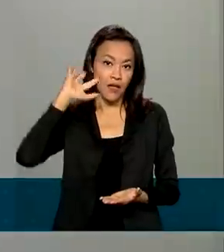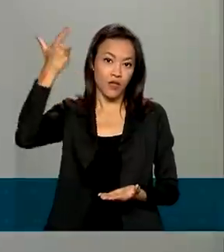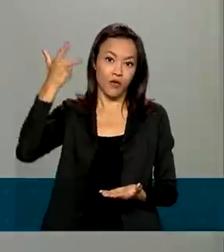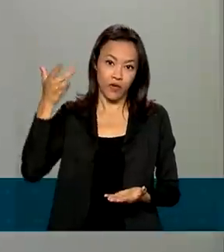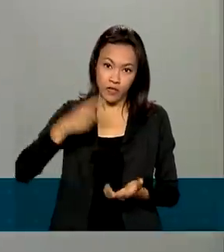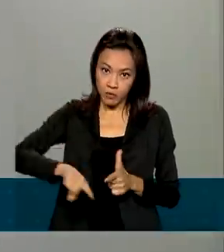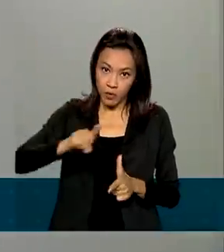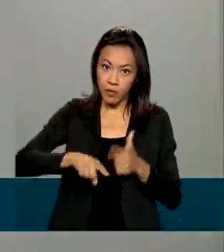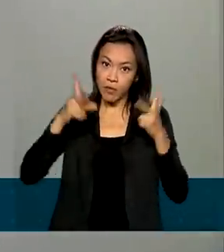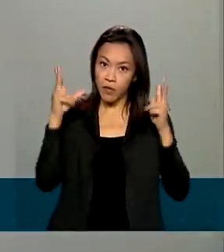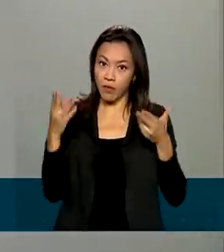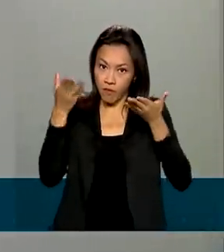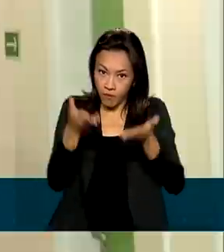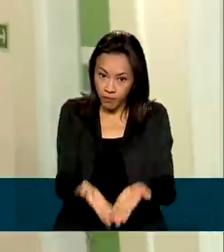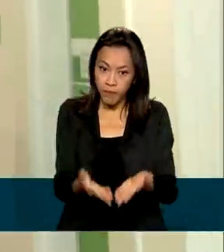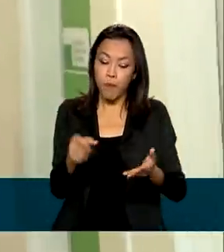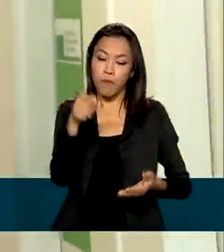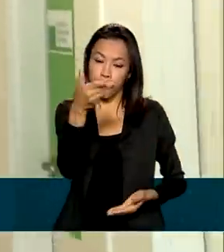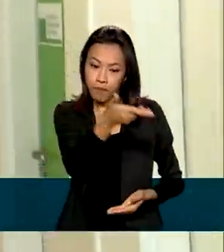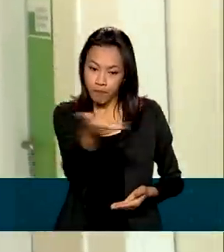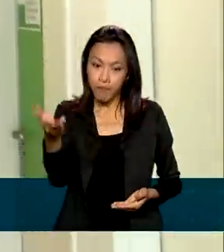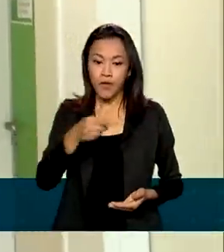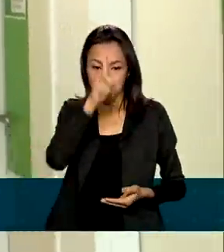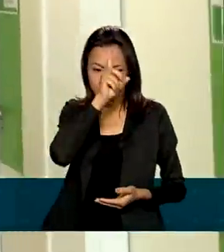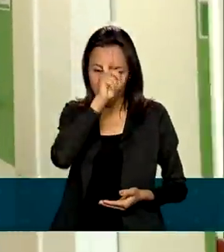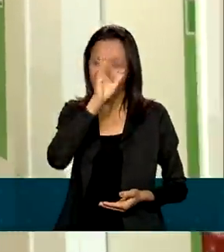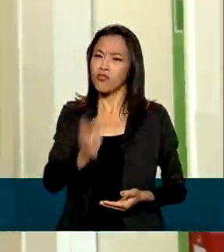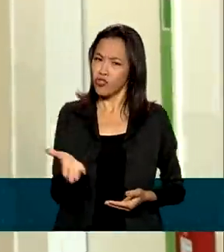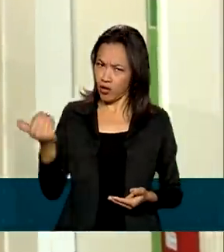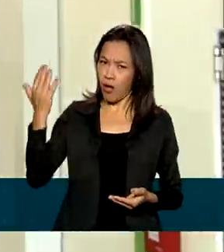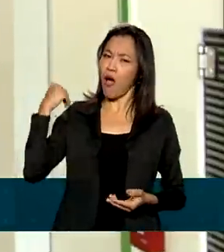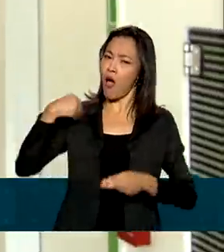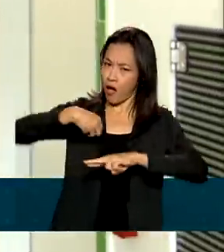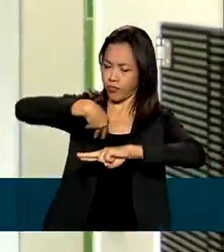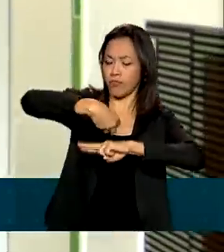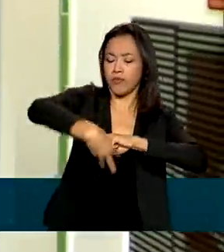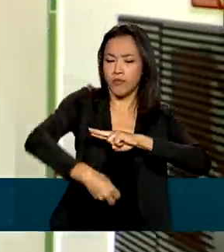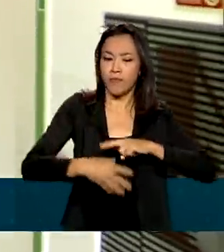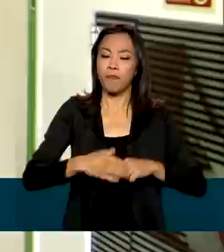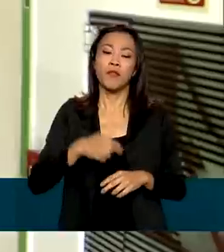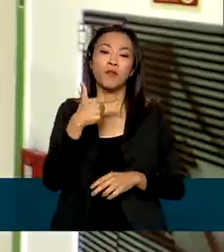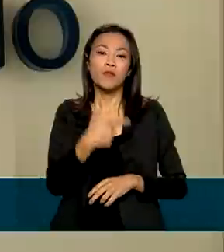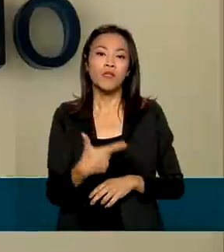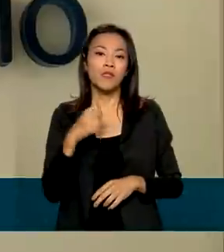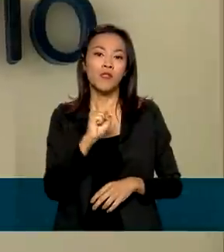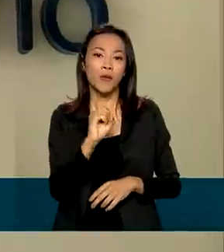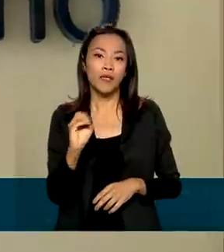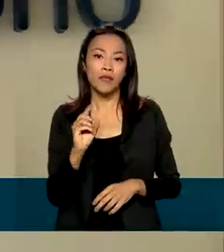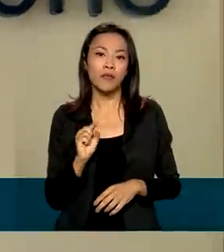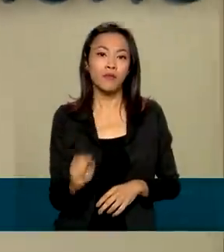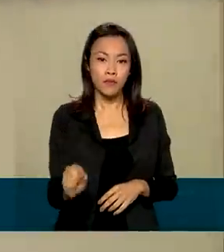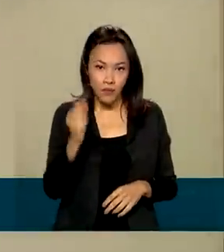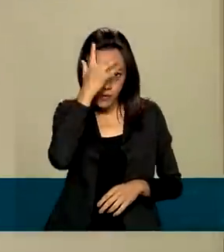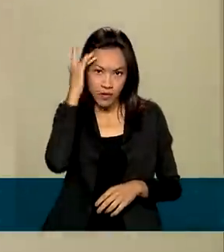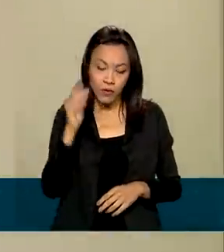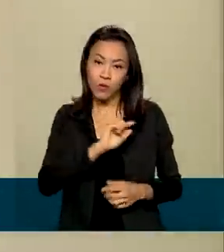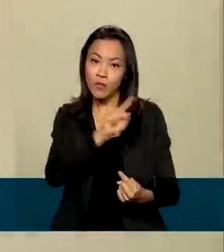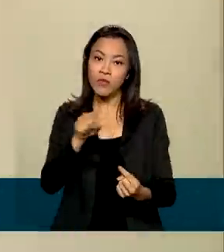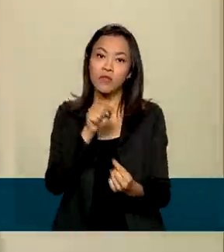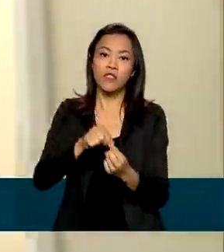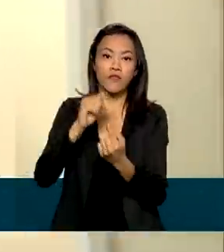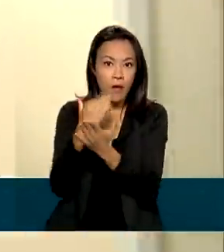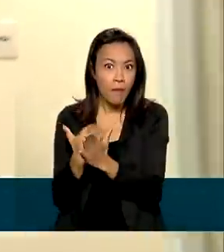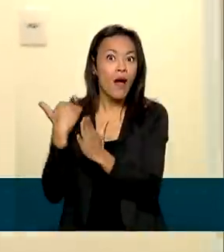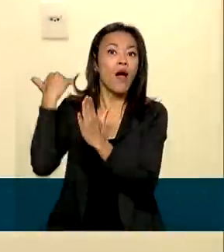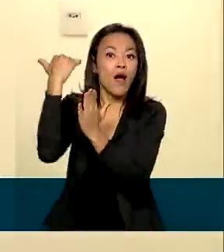Atualmente, o hospital que já realiza a quimioterapia atende 280 mil pessoas. O objetivo agora é aumentar a